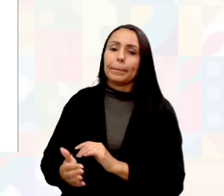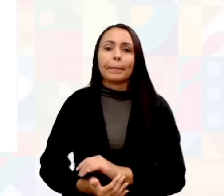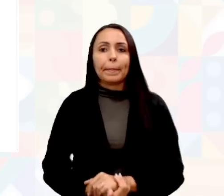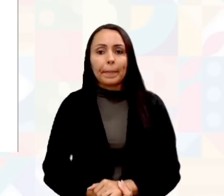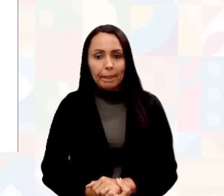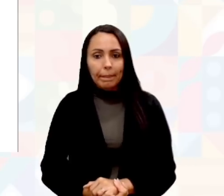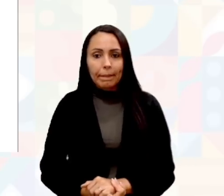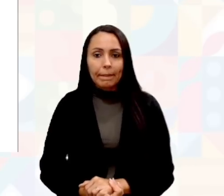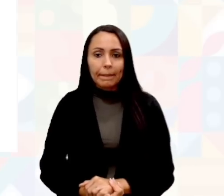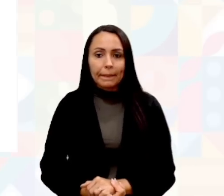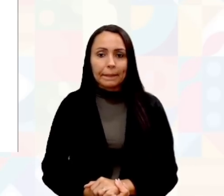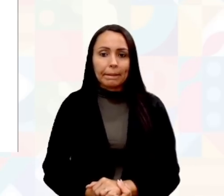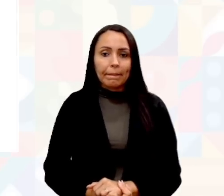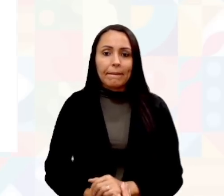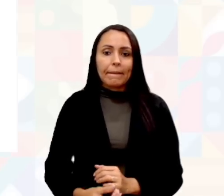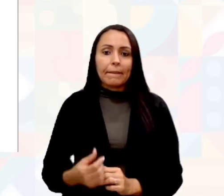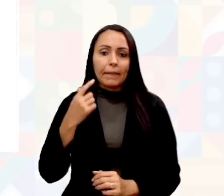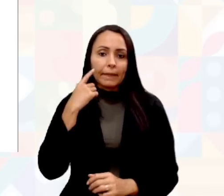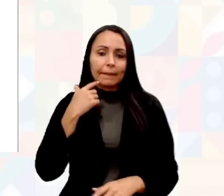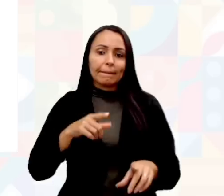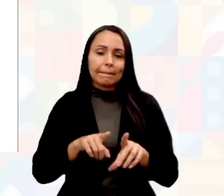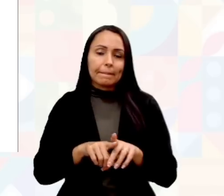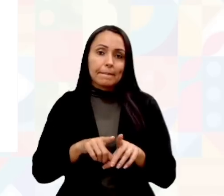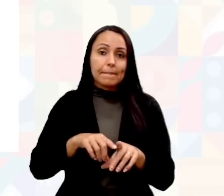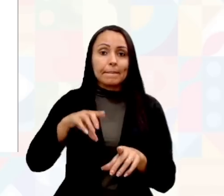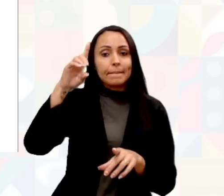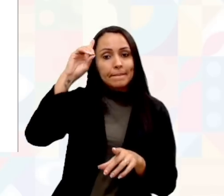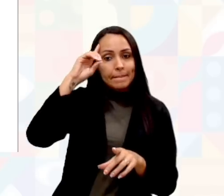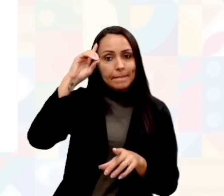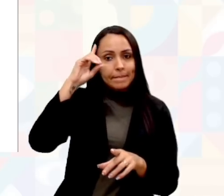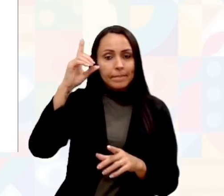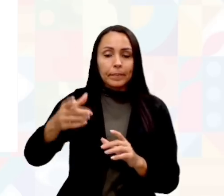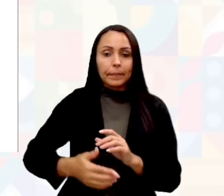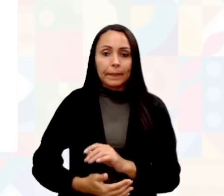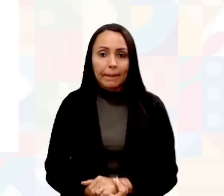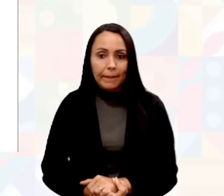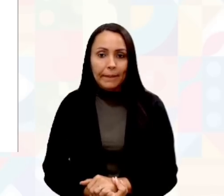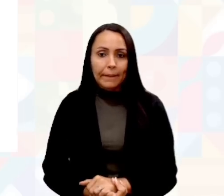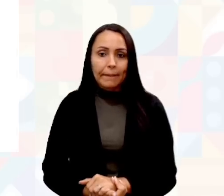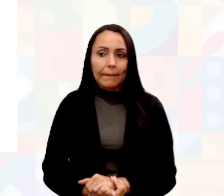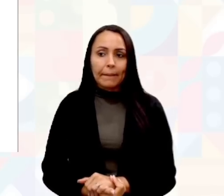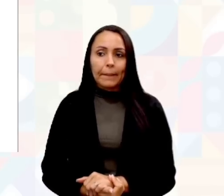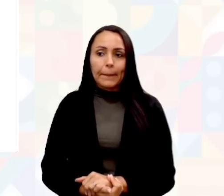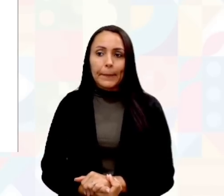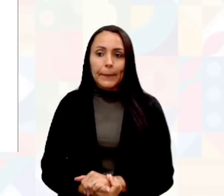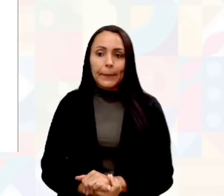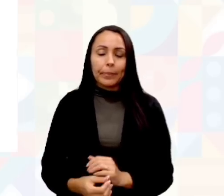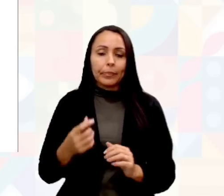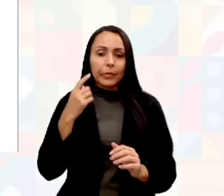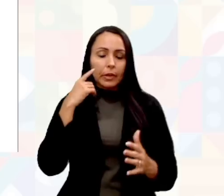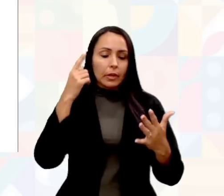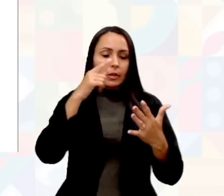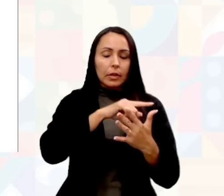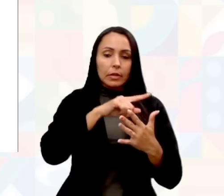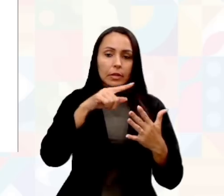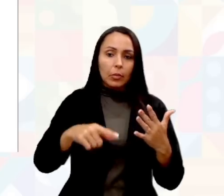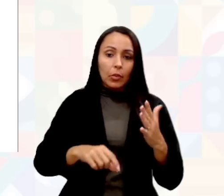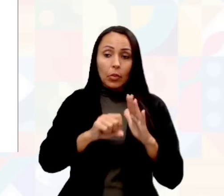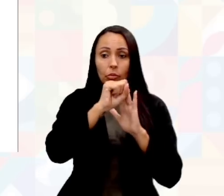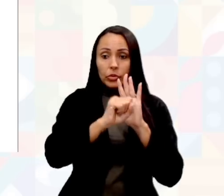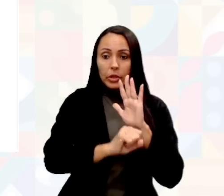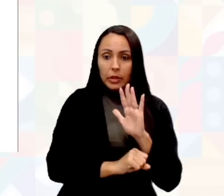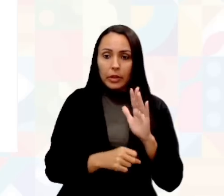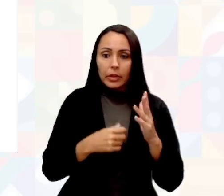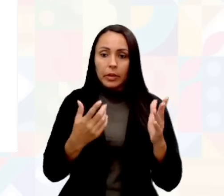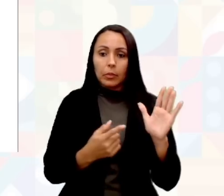o gerente com suas atribuições, o diretor com suas atribuições, o supervisor e o assistente. Então, essa simbologia demonstra aí o